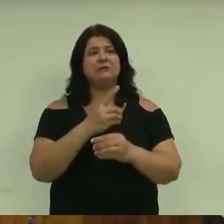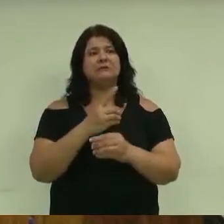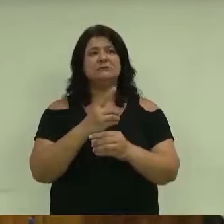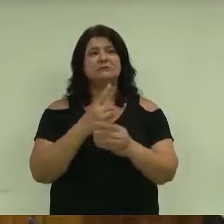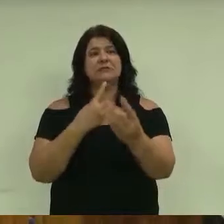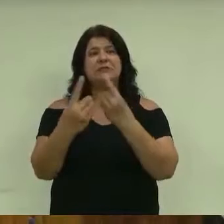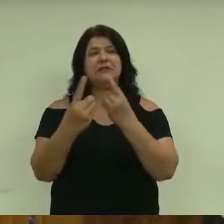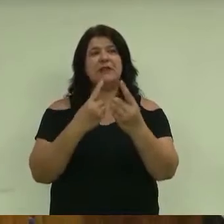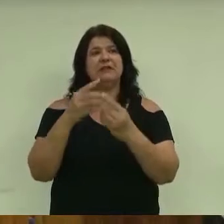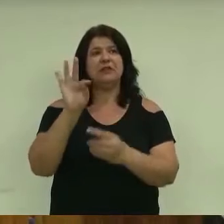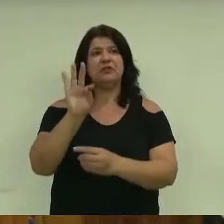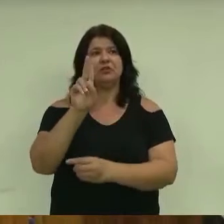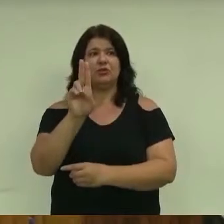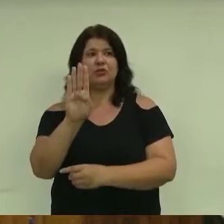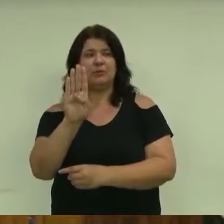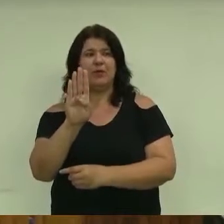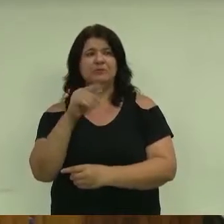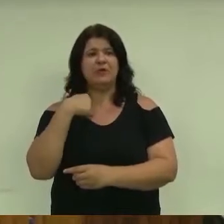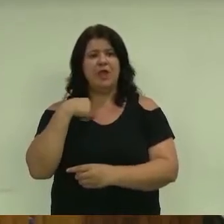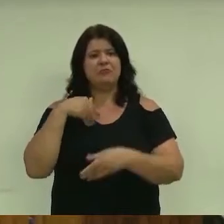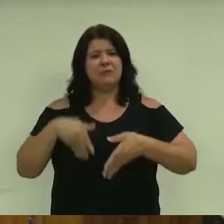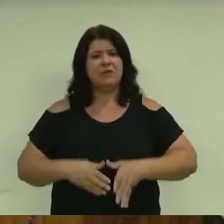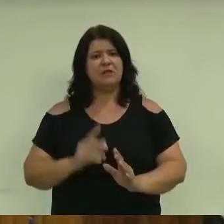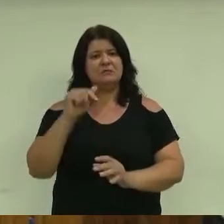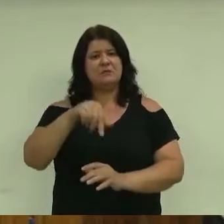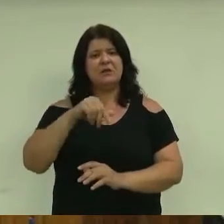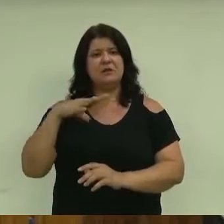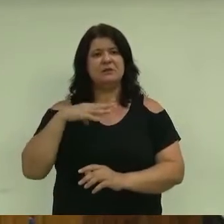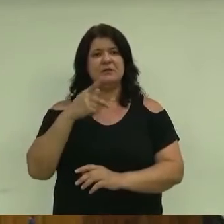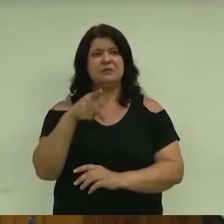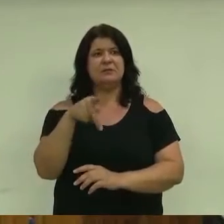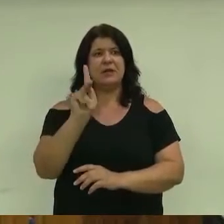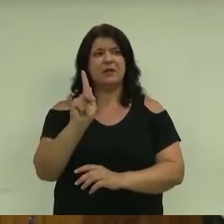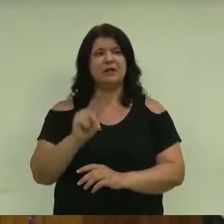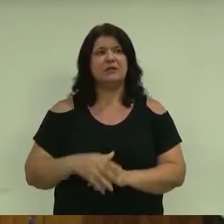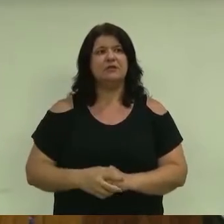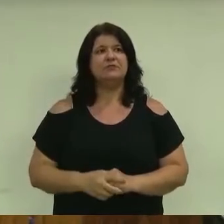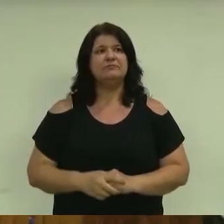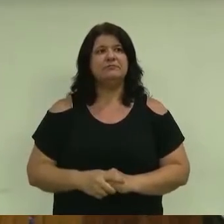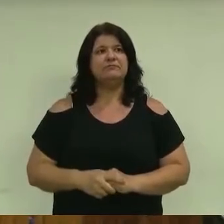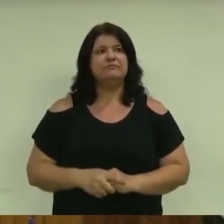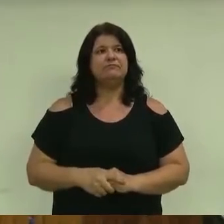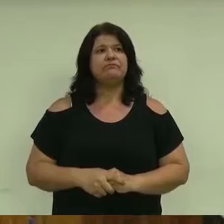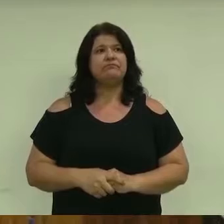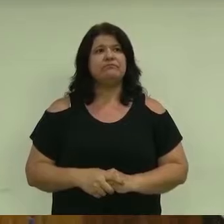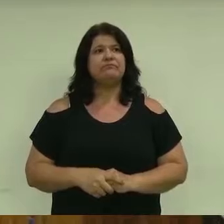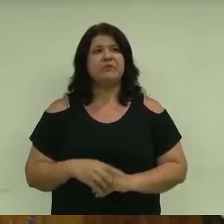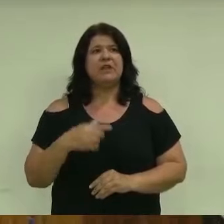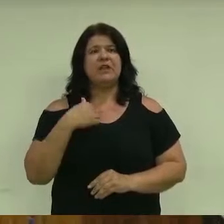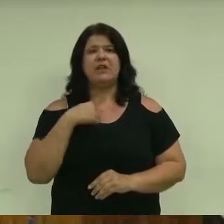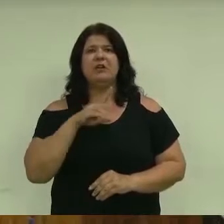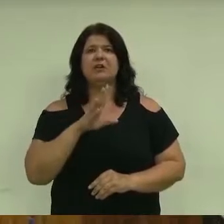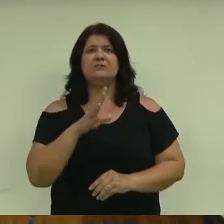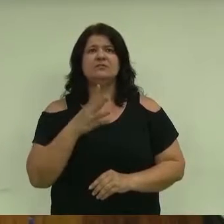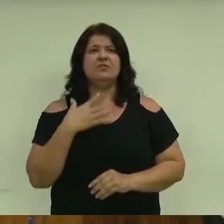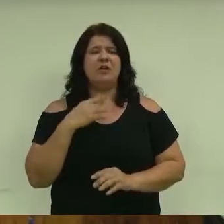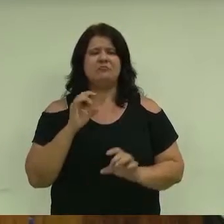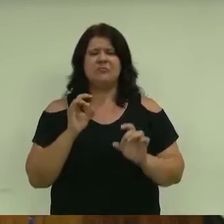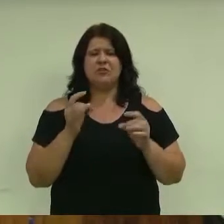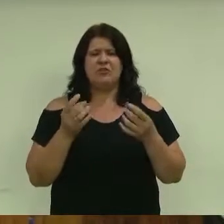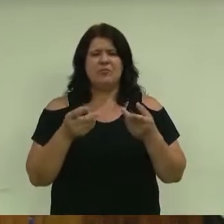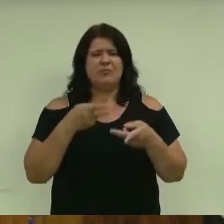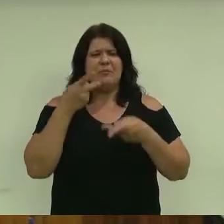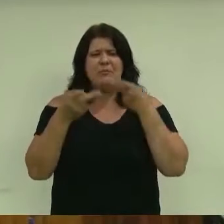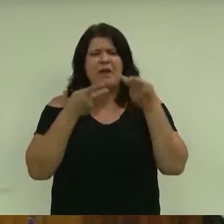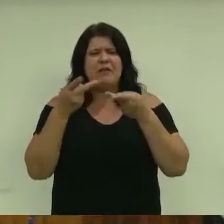Eu nasci aqui nessa cidade e aí aqui houve um desabafo do vereador